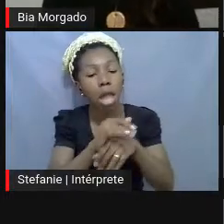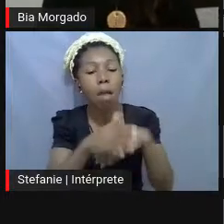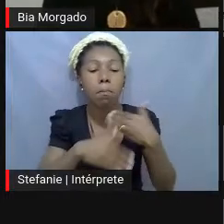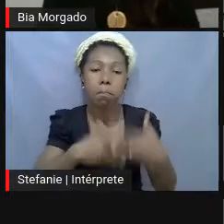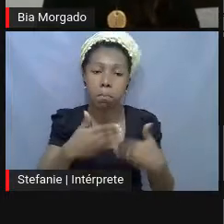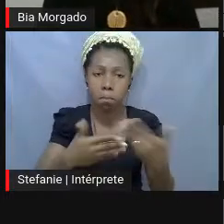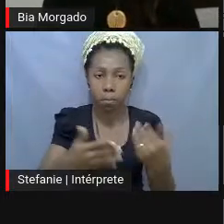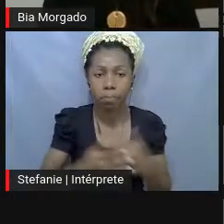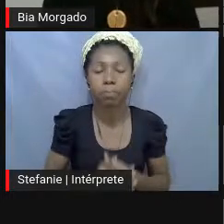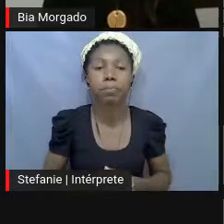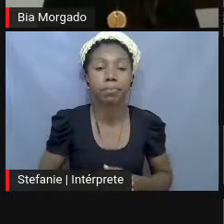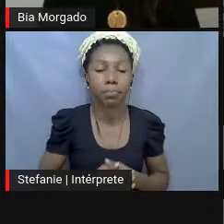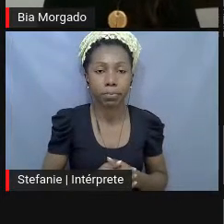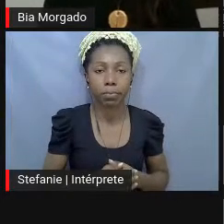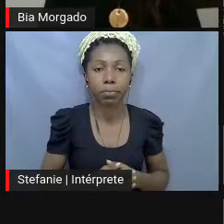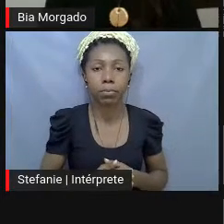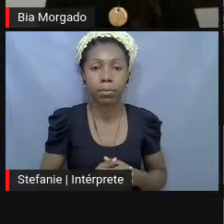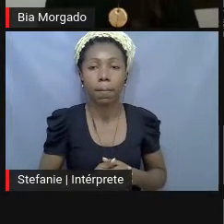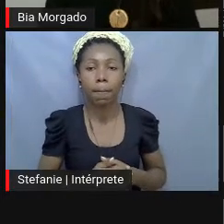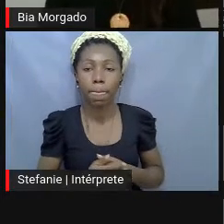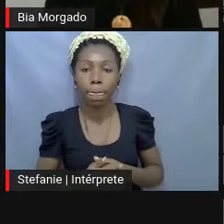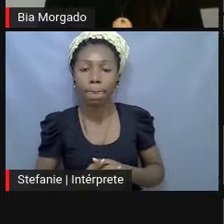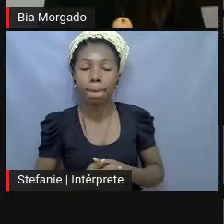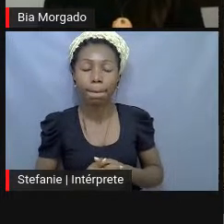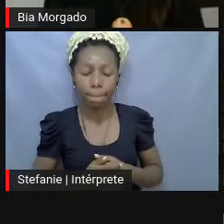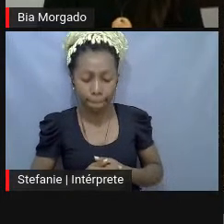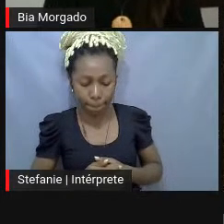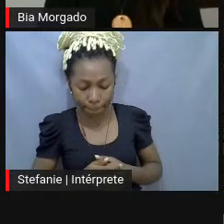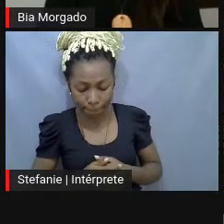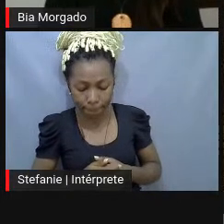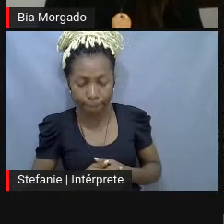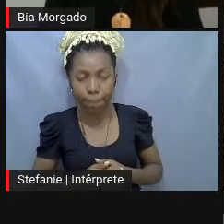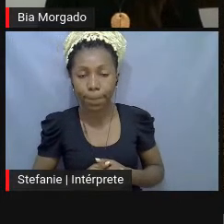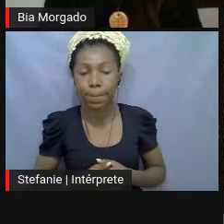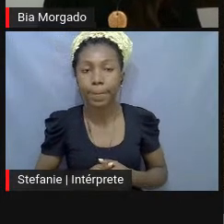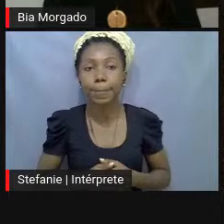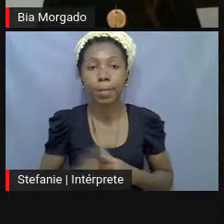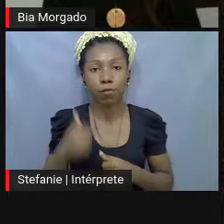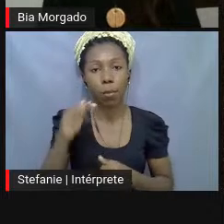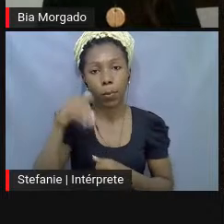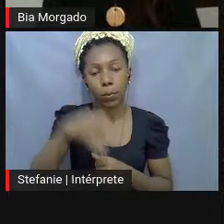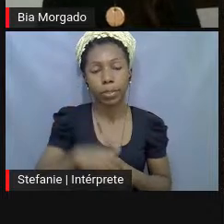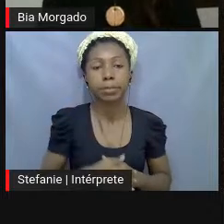boa, opa, vou passar aqui,